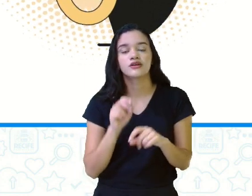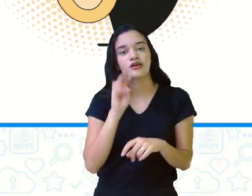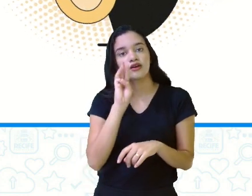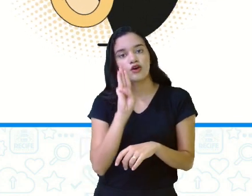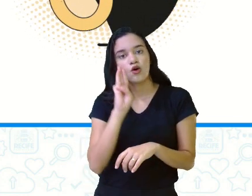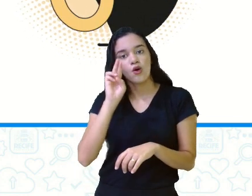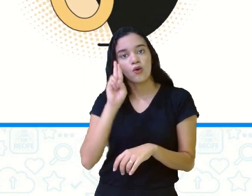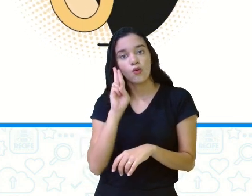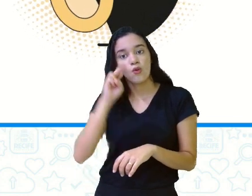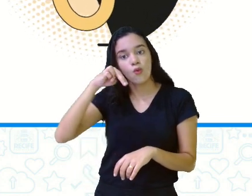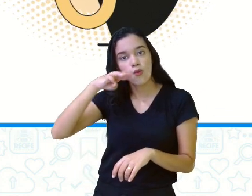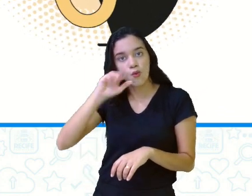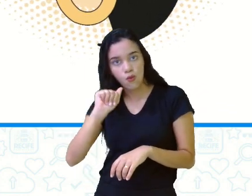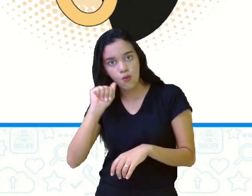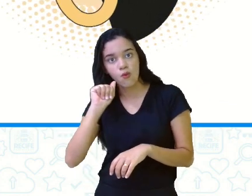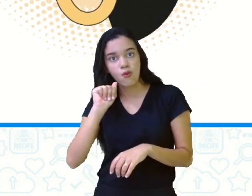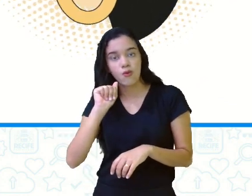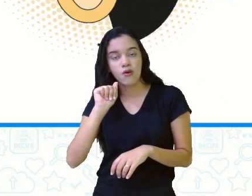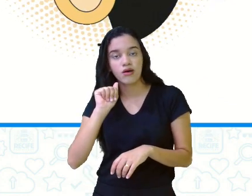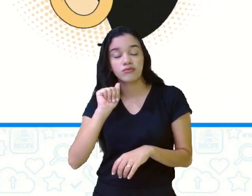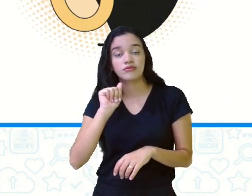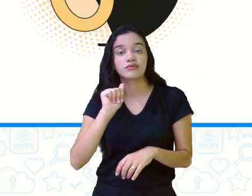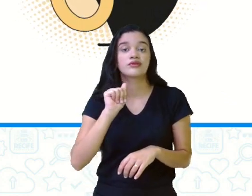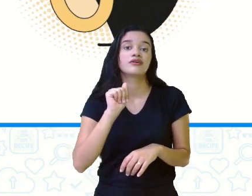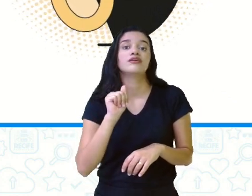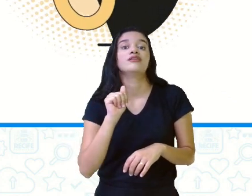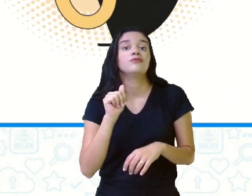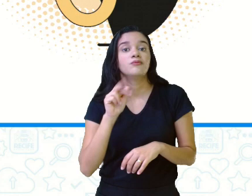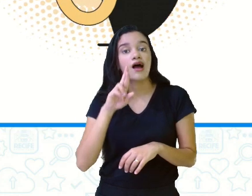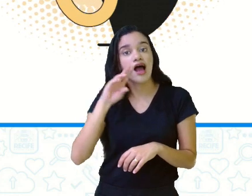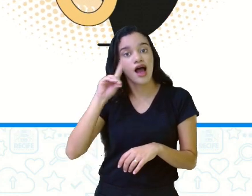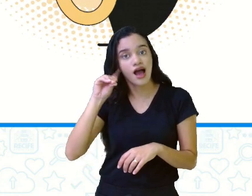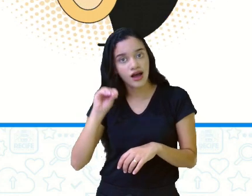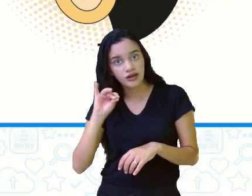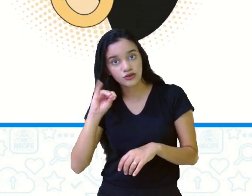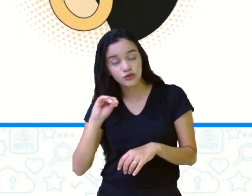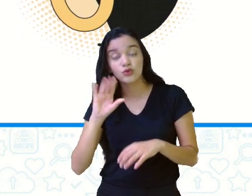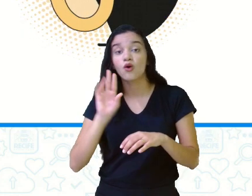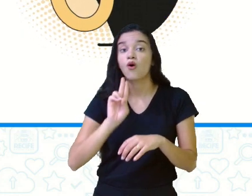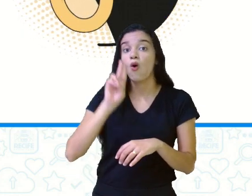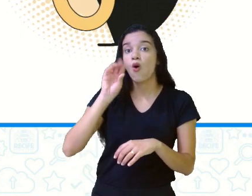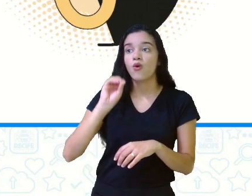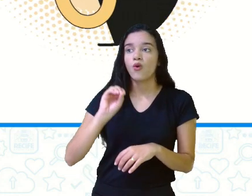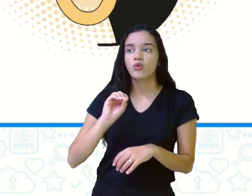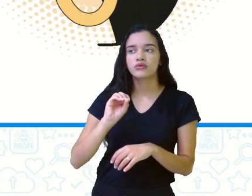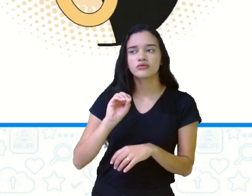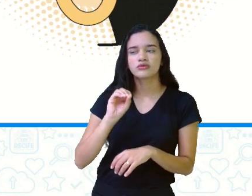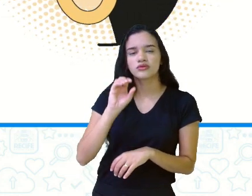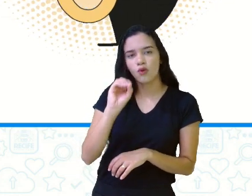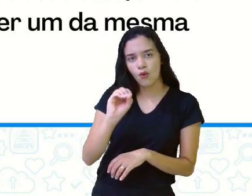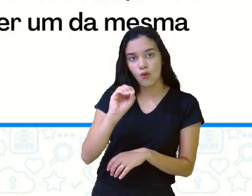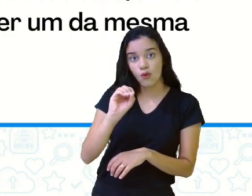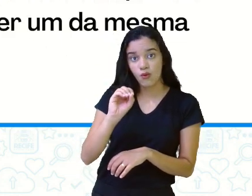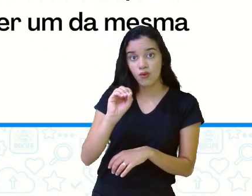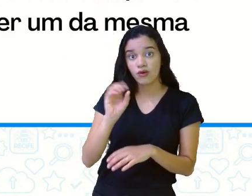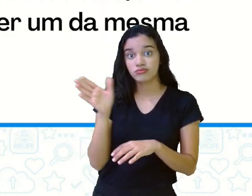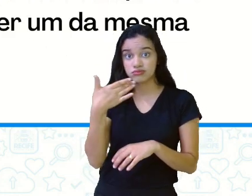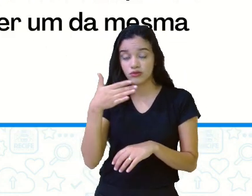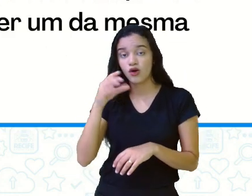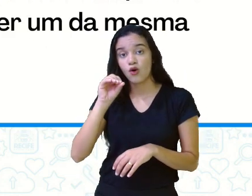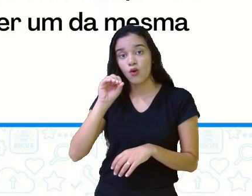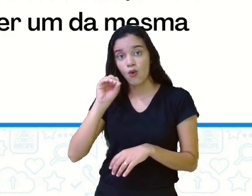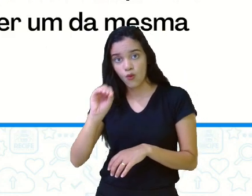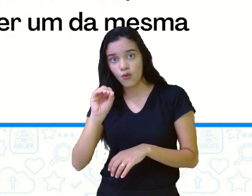rádio ou filhote. São aí antecedendo o substantivo